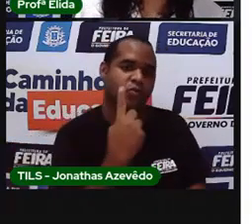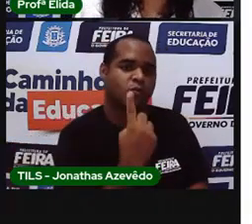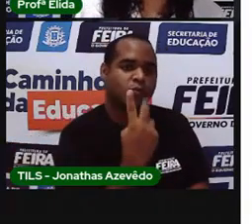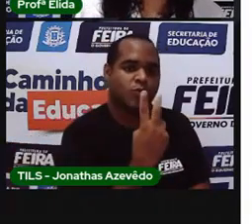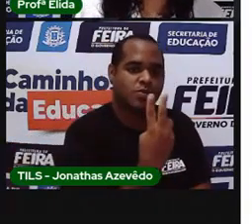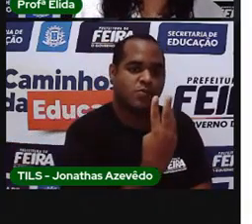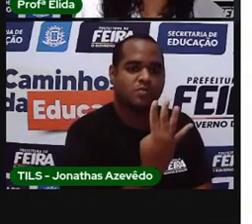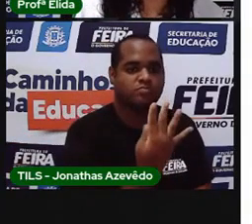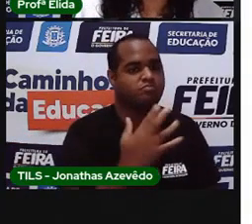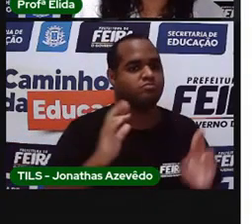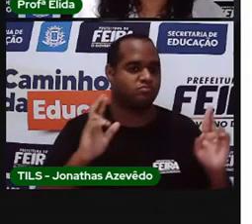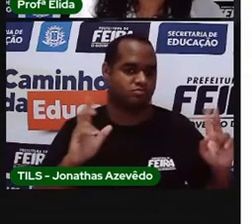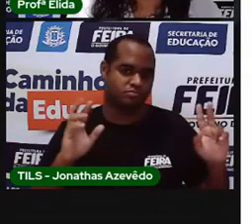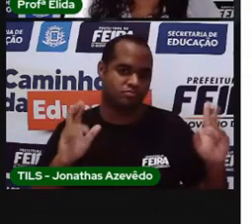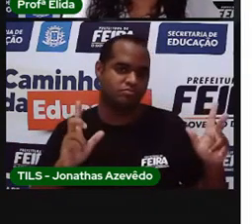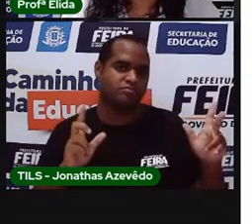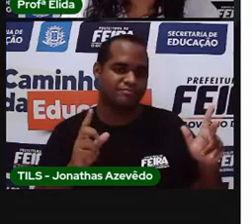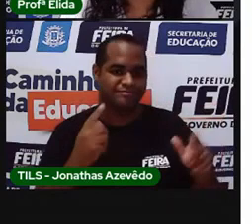estudamos um pouquinho atrás.